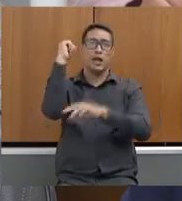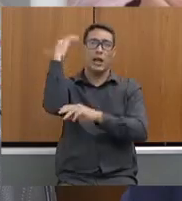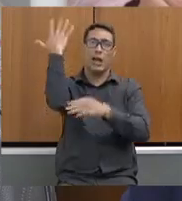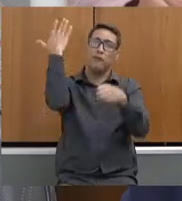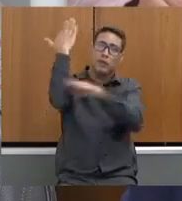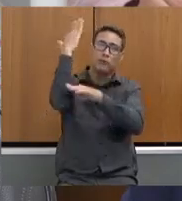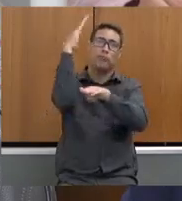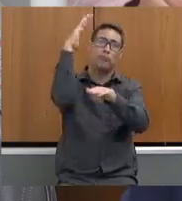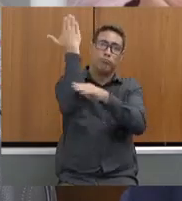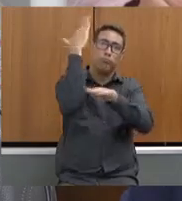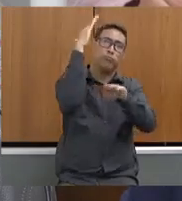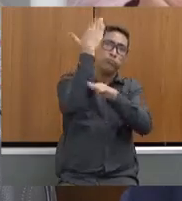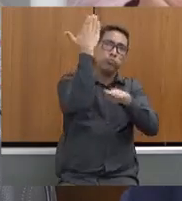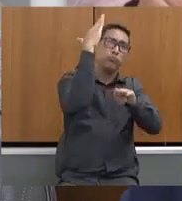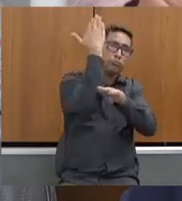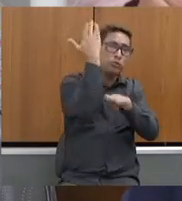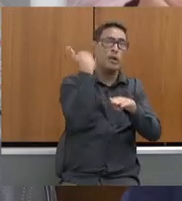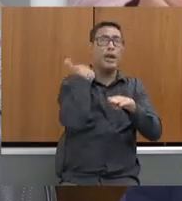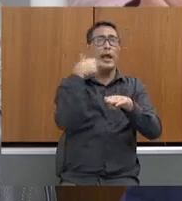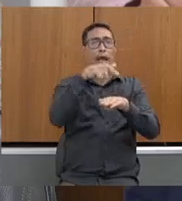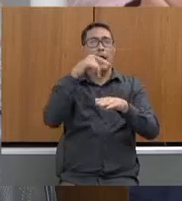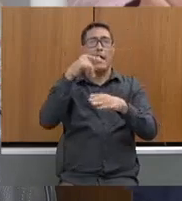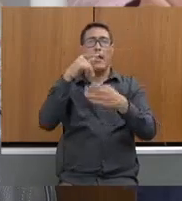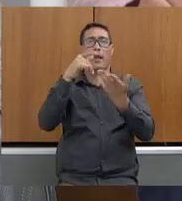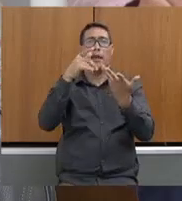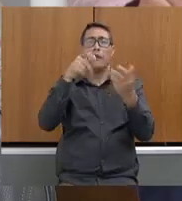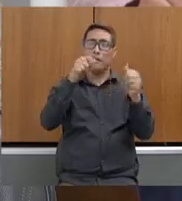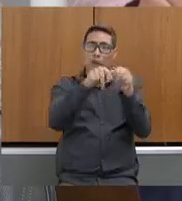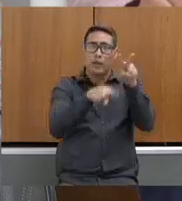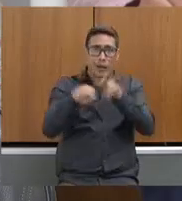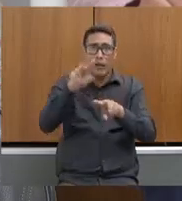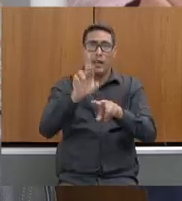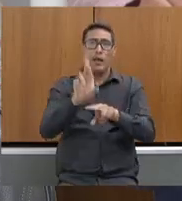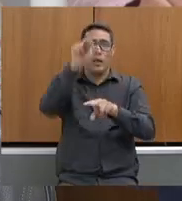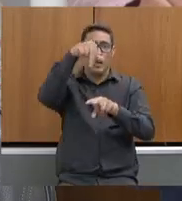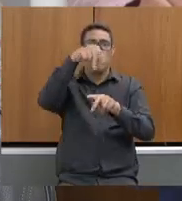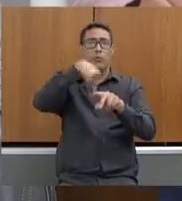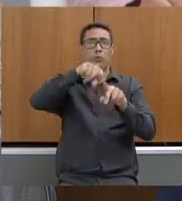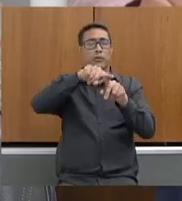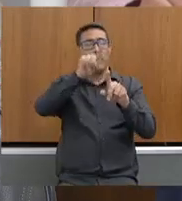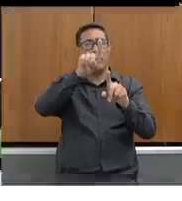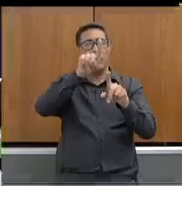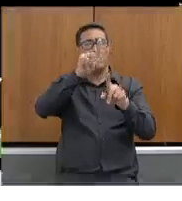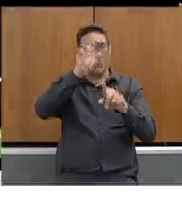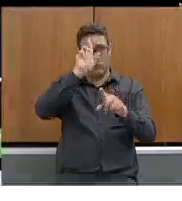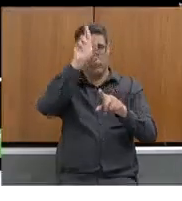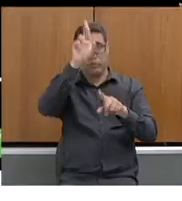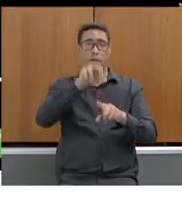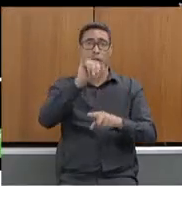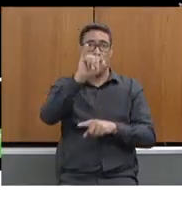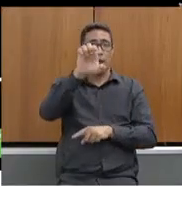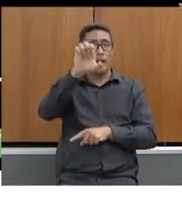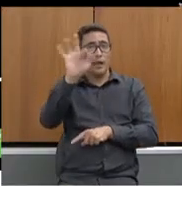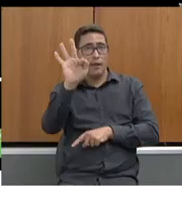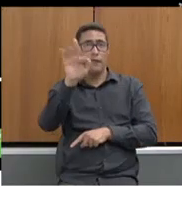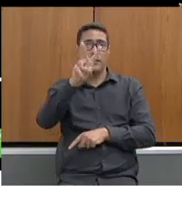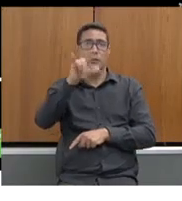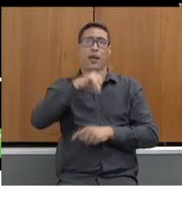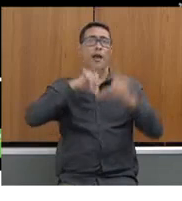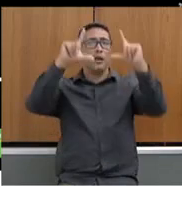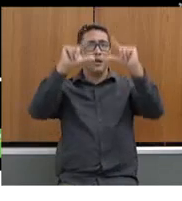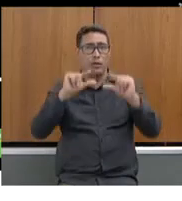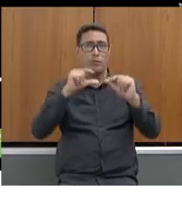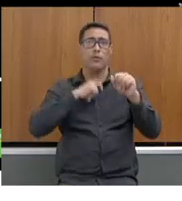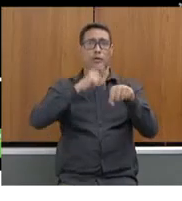realizado pelo monitoramento da cobertura vegetal, sob responsabilidade do IEF. A gente vem reduzindo o nosso